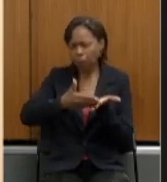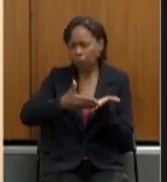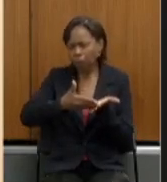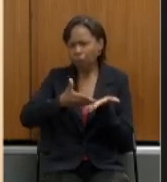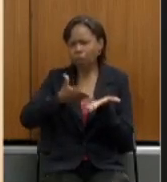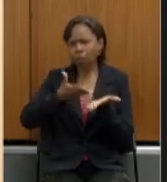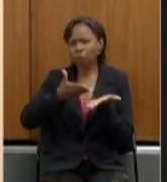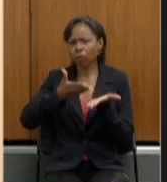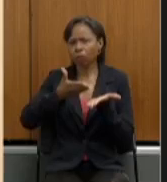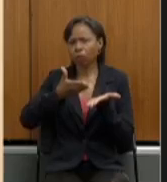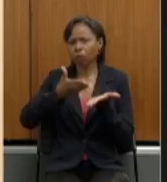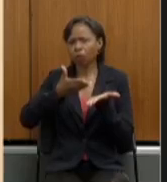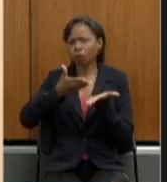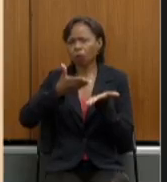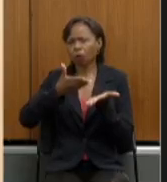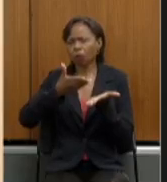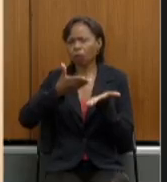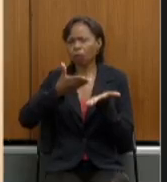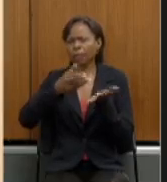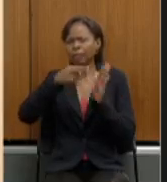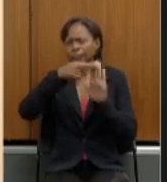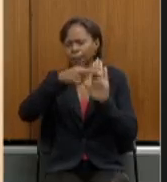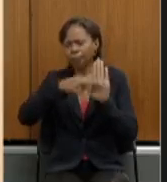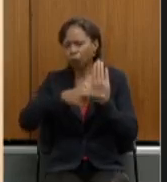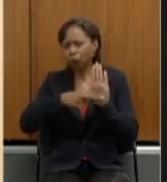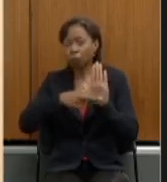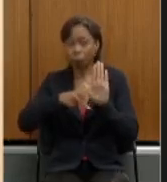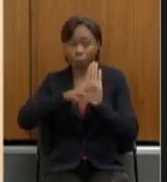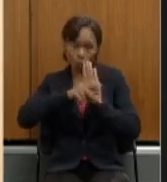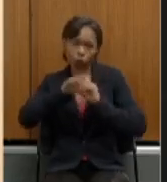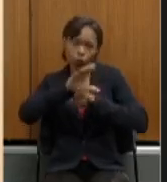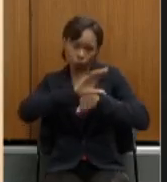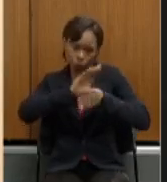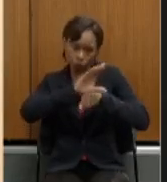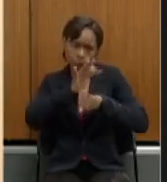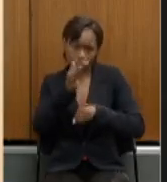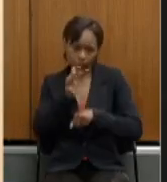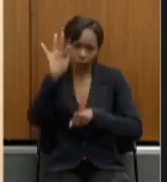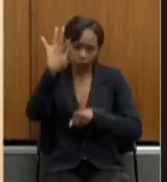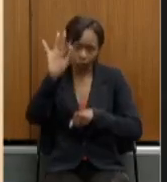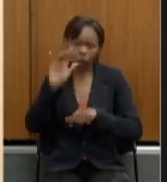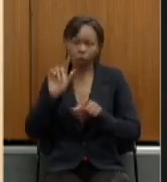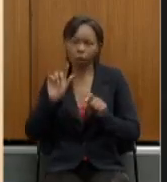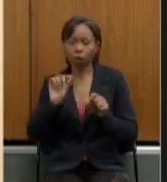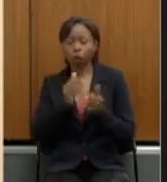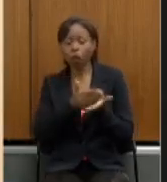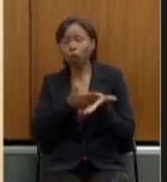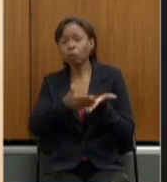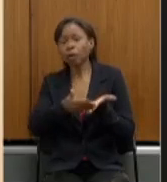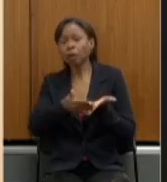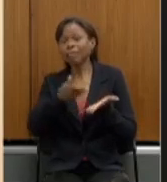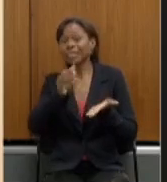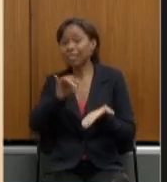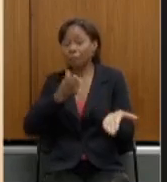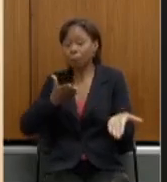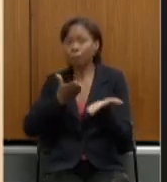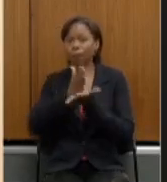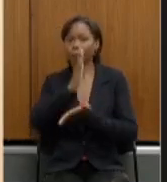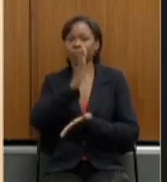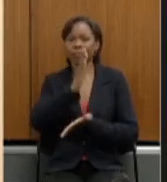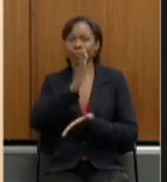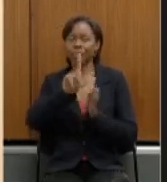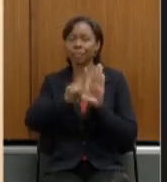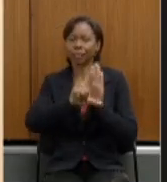normas da própria constituição federal ela se daria com a aprovação da lei estadual